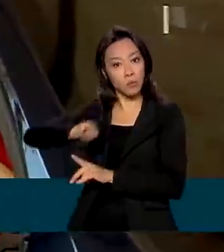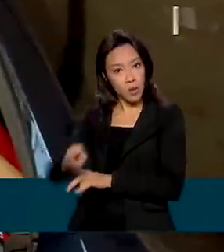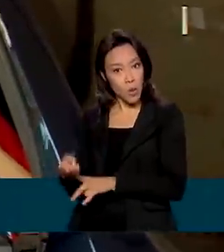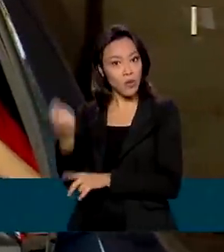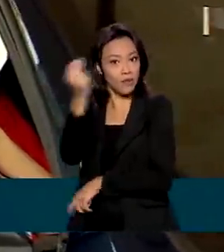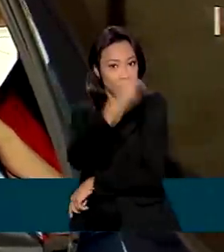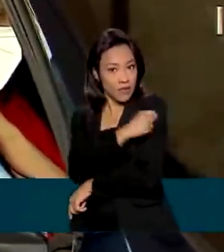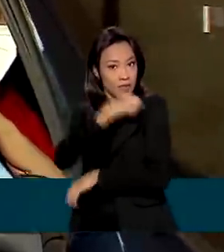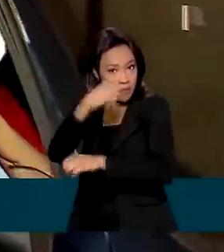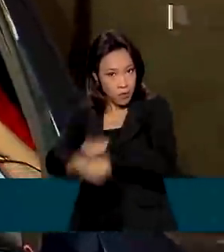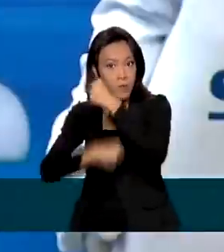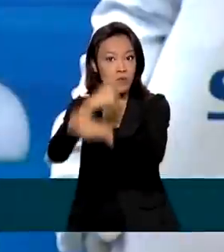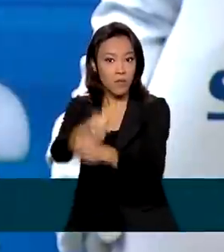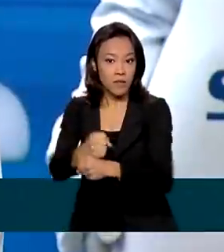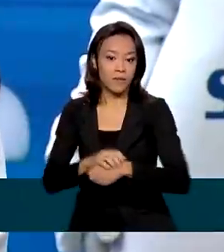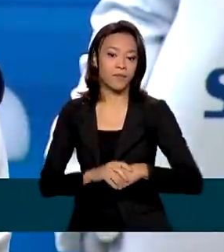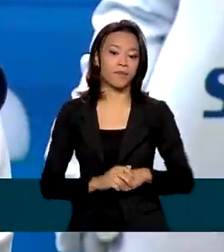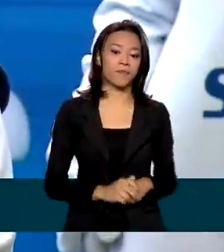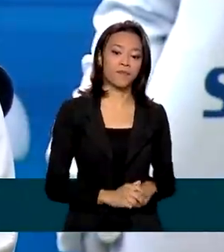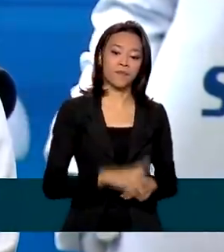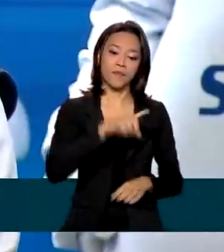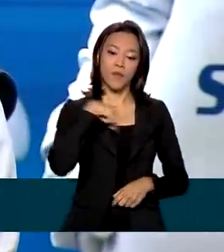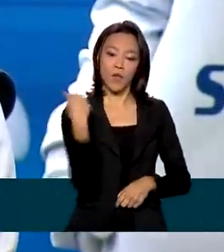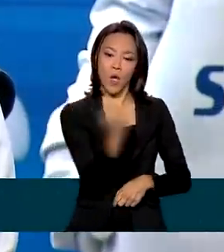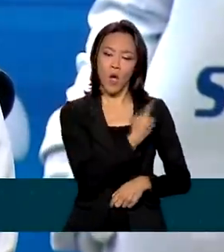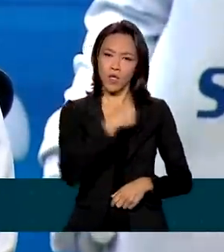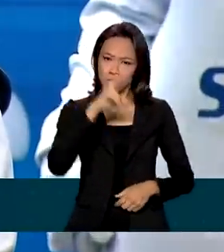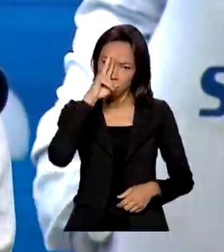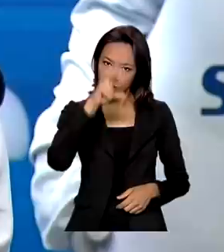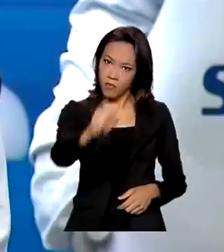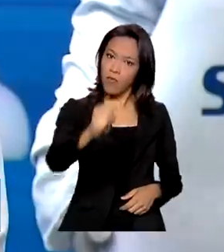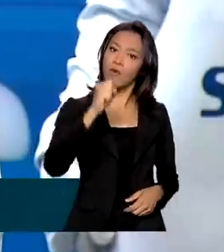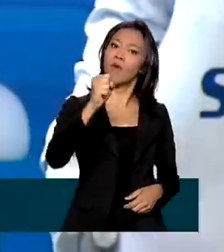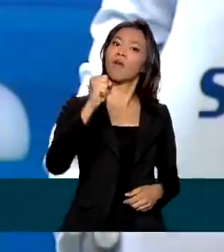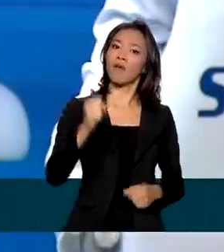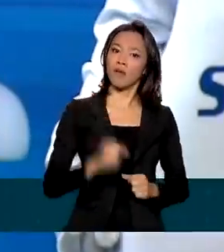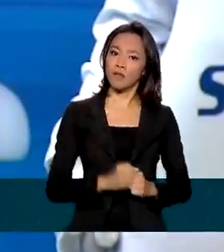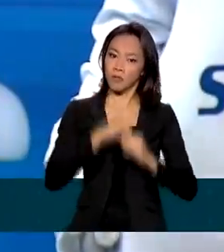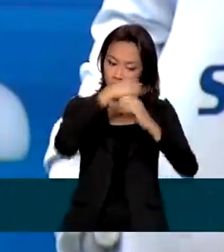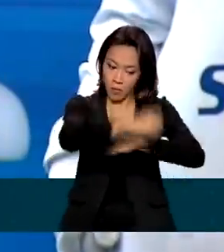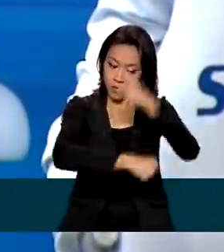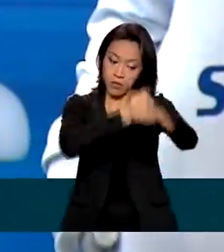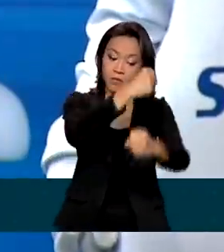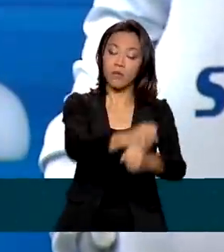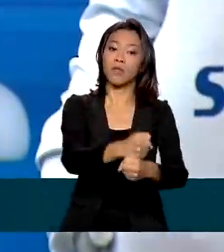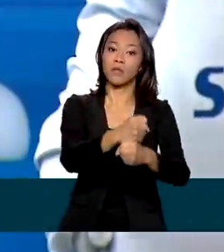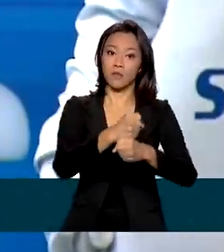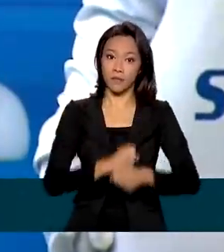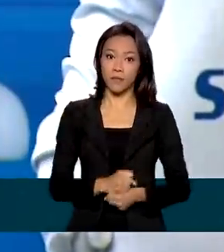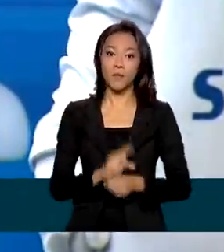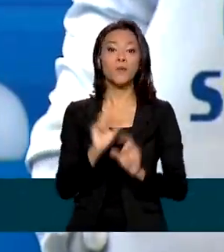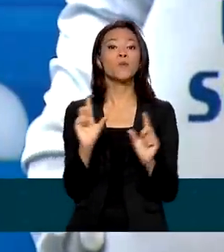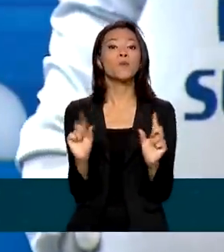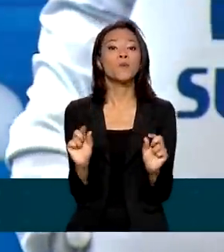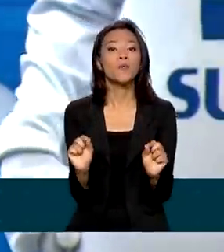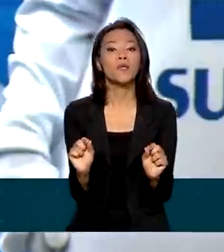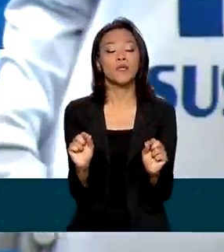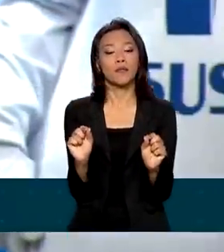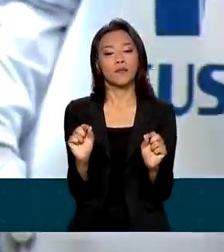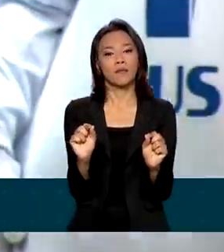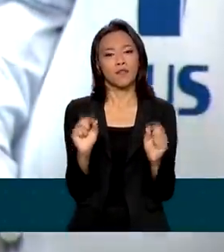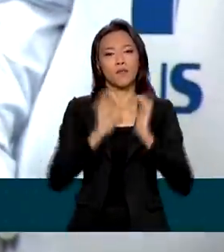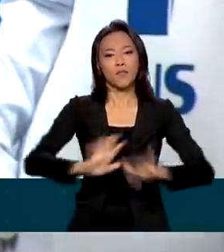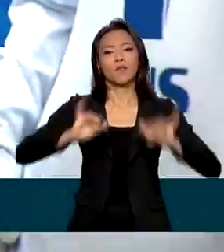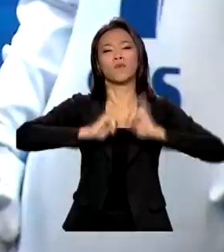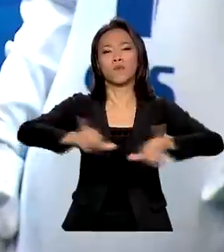vacinas para o ano que vem. Estamos ainda mais fortes para no ano de 2022 fazer uma